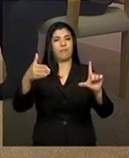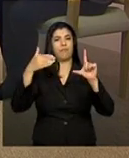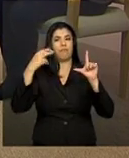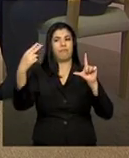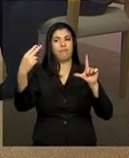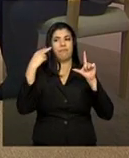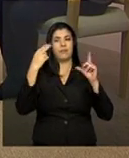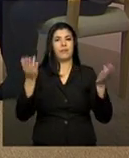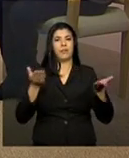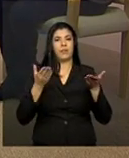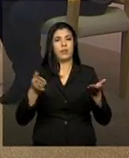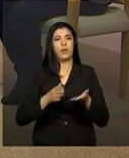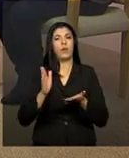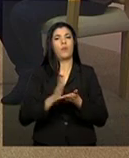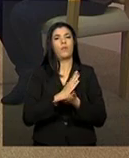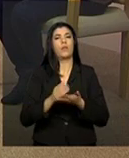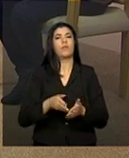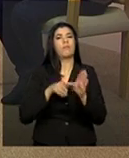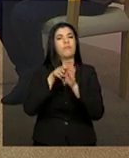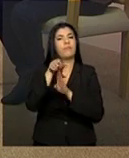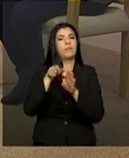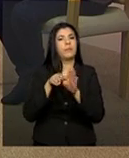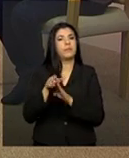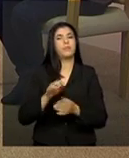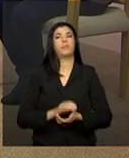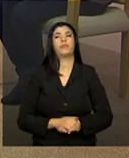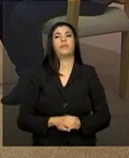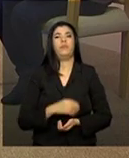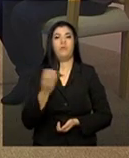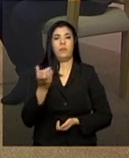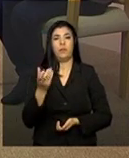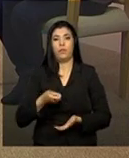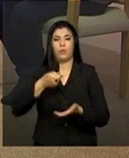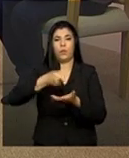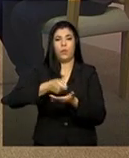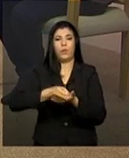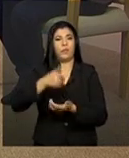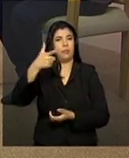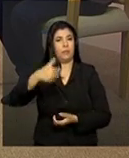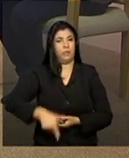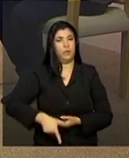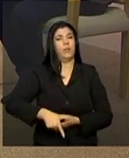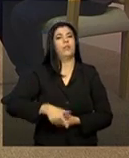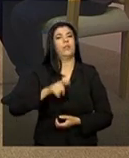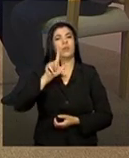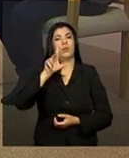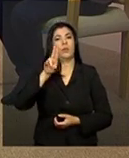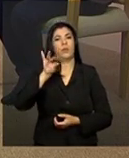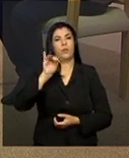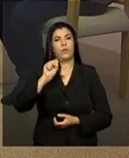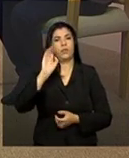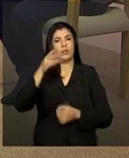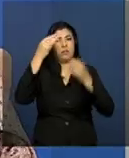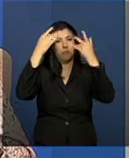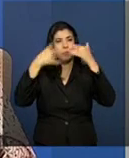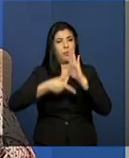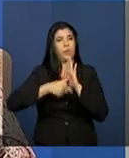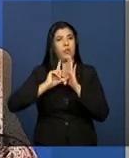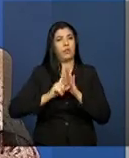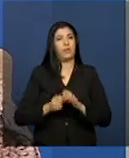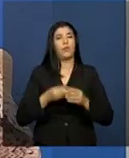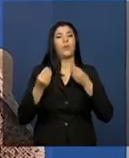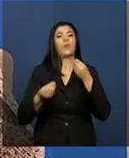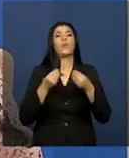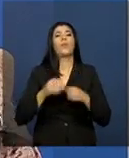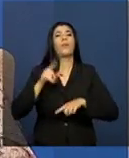recomendações. Camila. Eu gostaria de reforçar aqui, mais uma vez, o Luiz já falou no bloco anterior também, com a política de